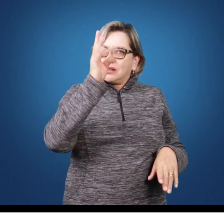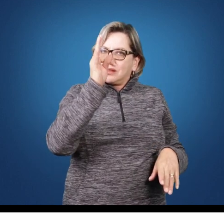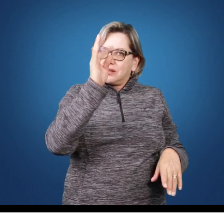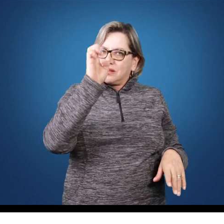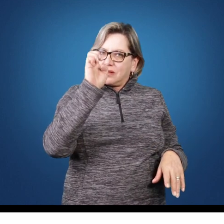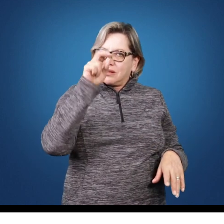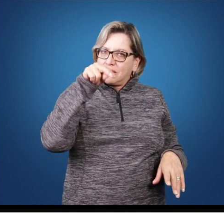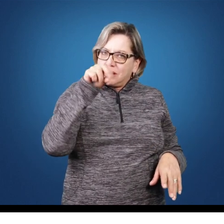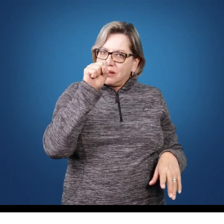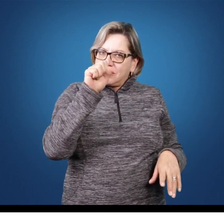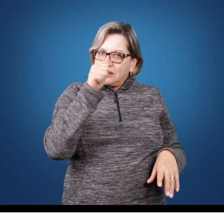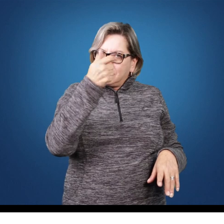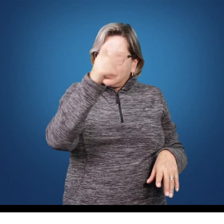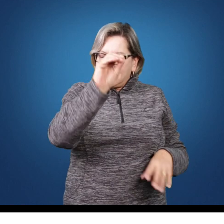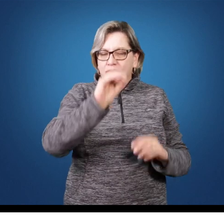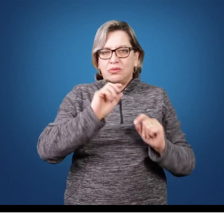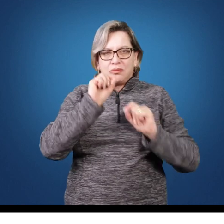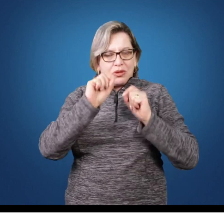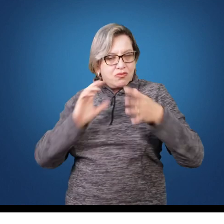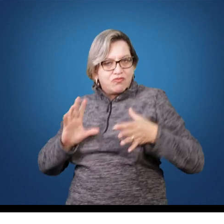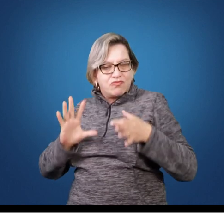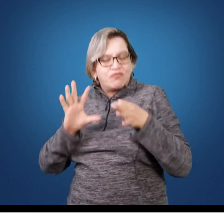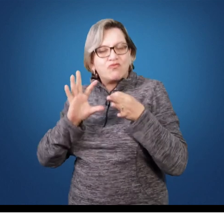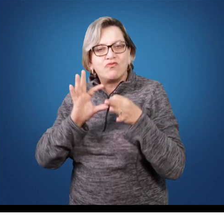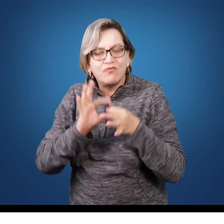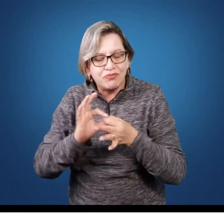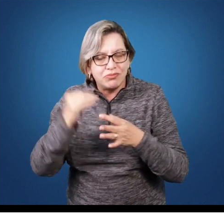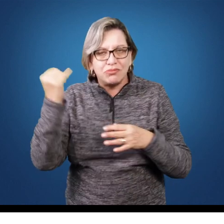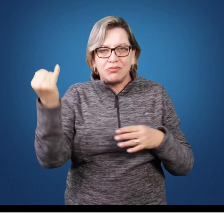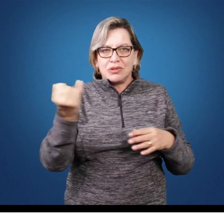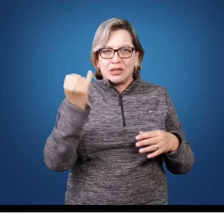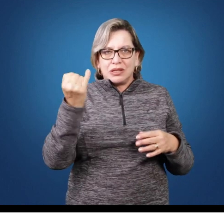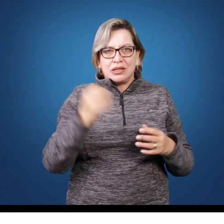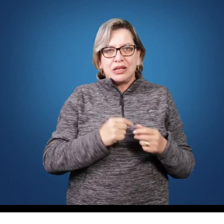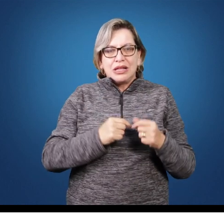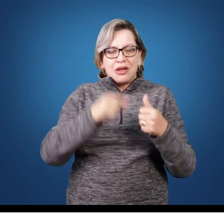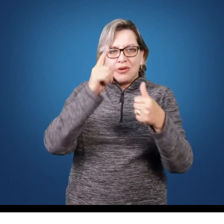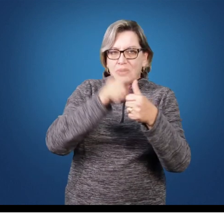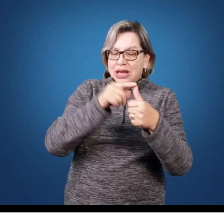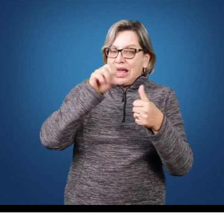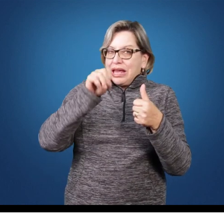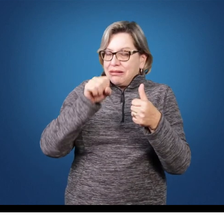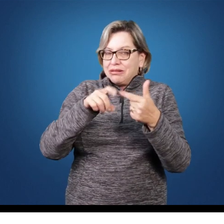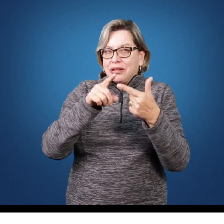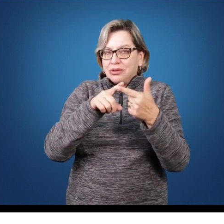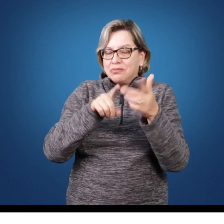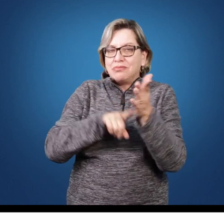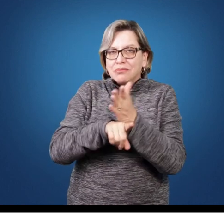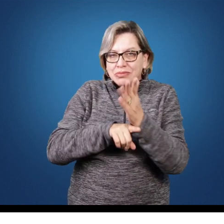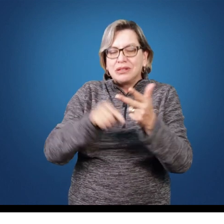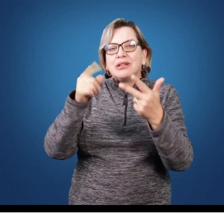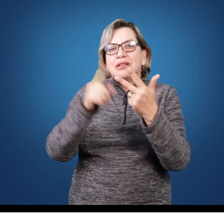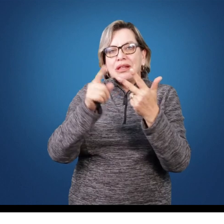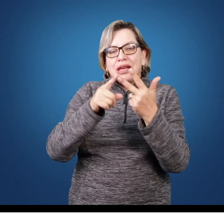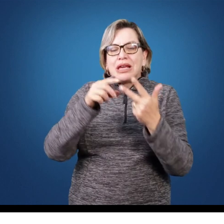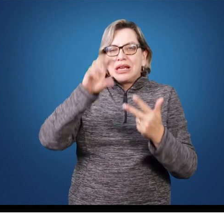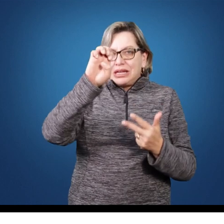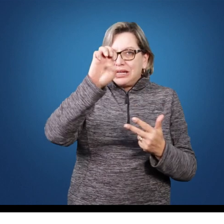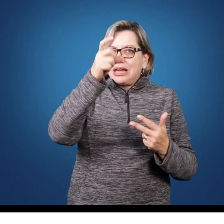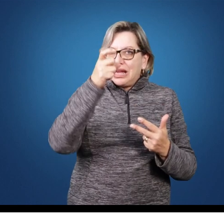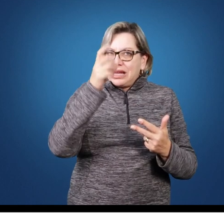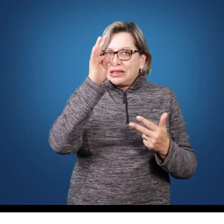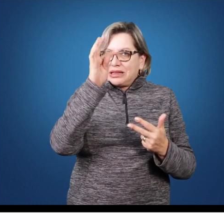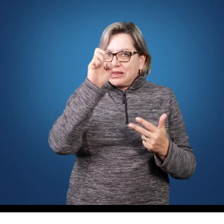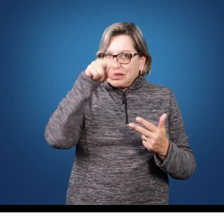elas se complementam. É aquilo que eu comentei no início. Ensino, pesquisa e extensão são tripés da